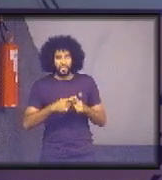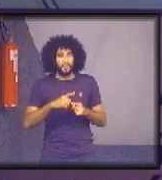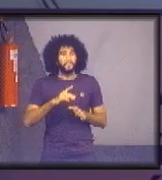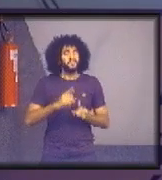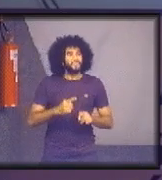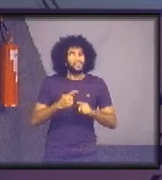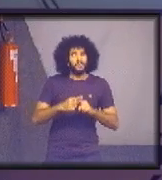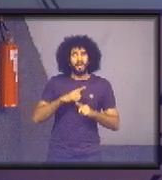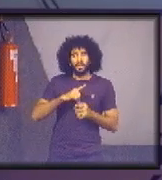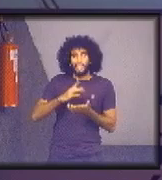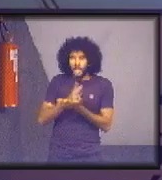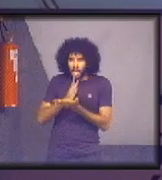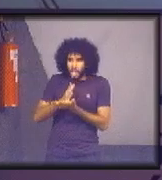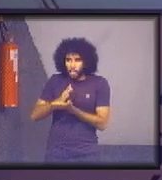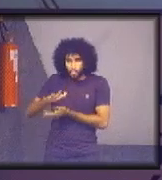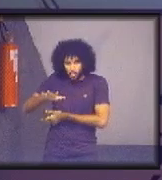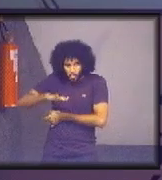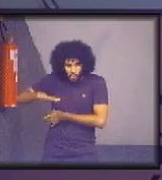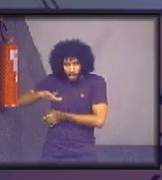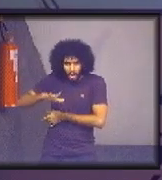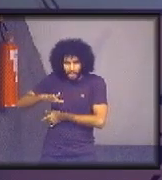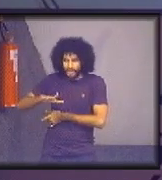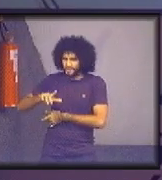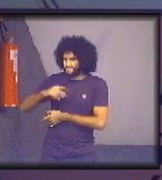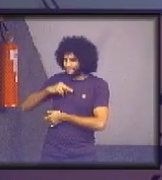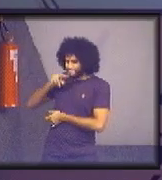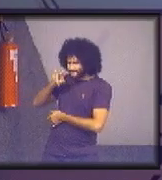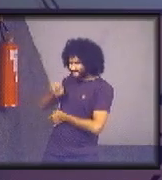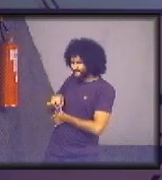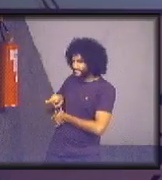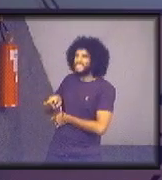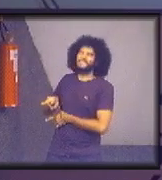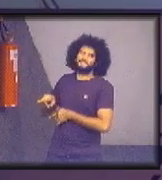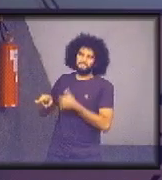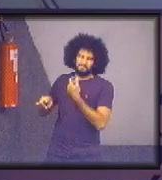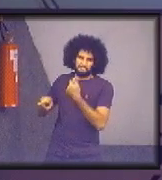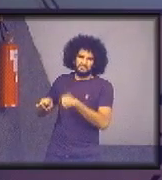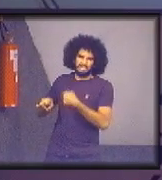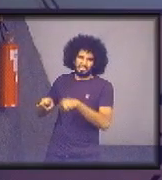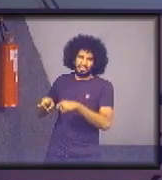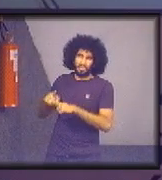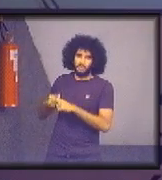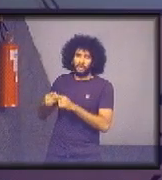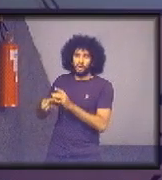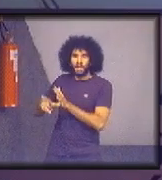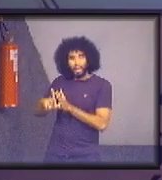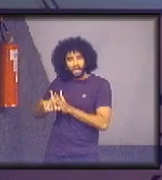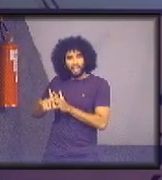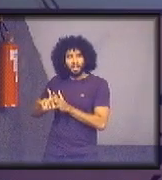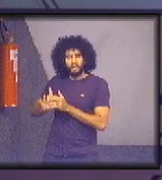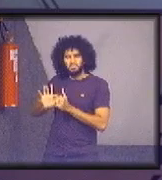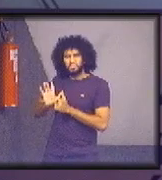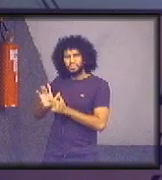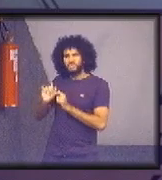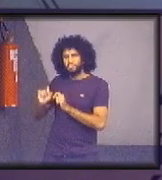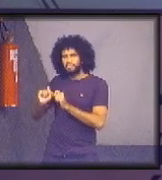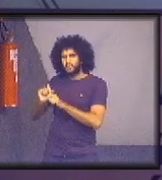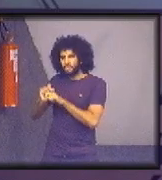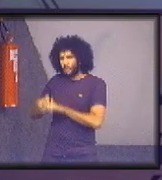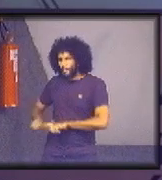que nos convidaram a fazer esse tipo de trabalho porque elas estavam realmente mostrando que